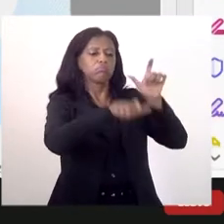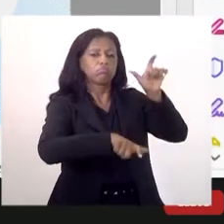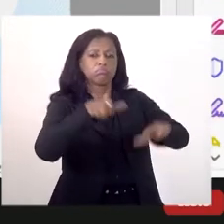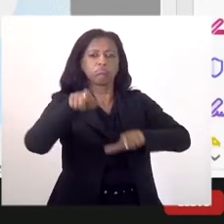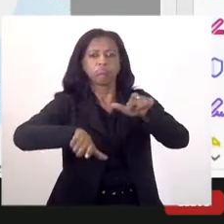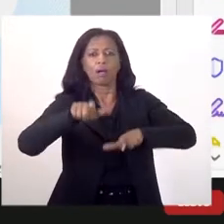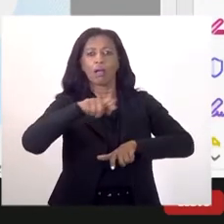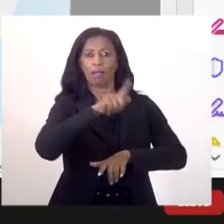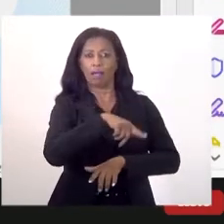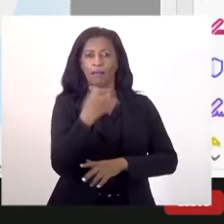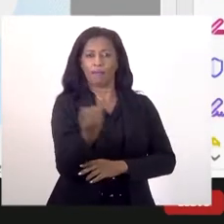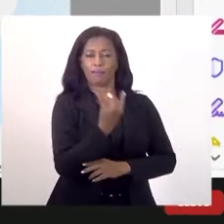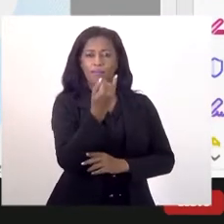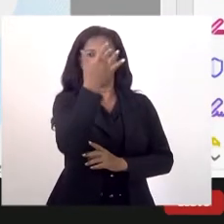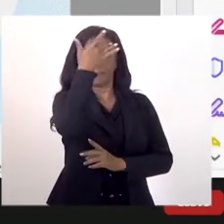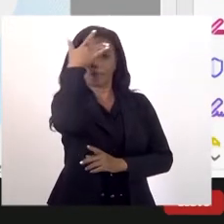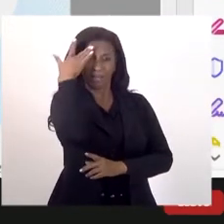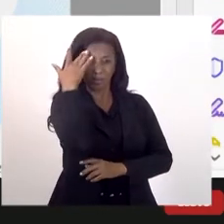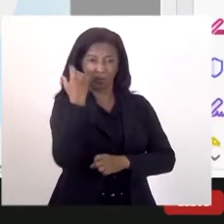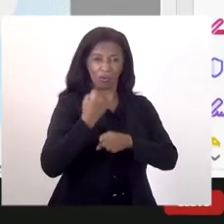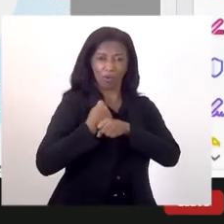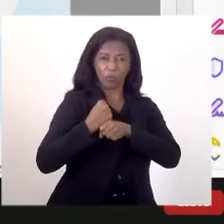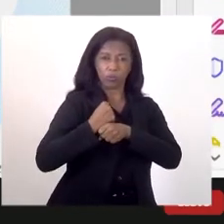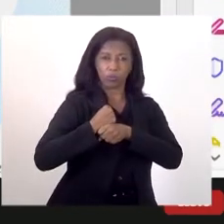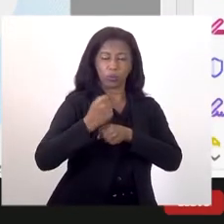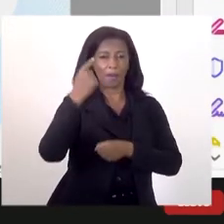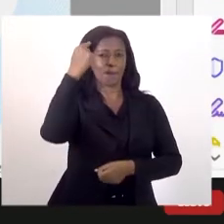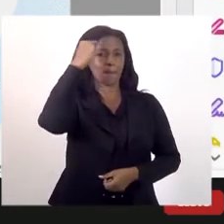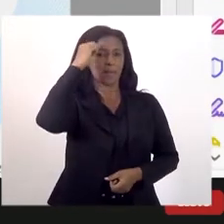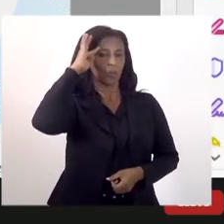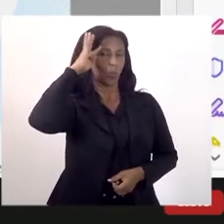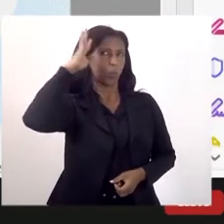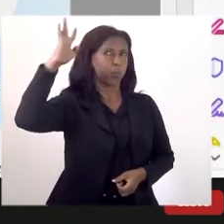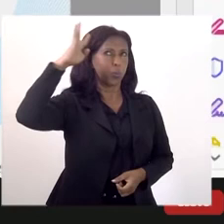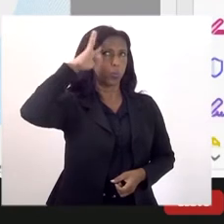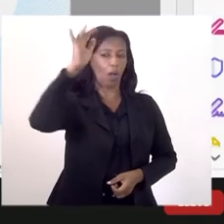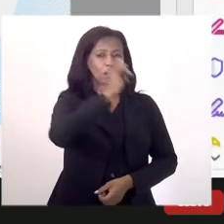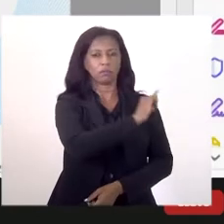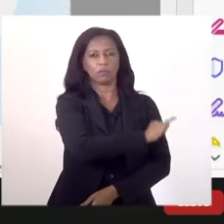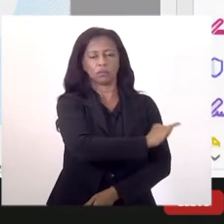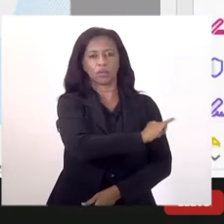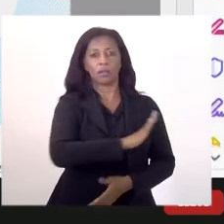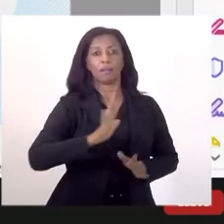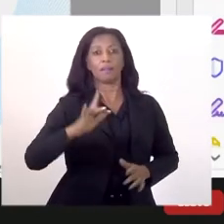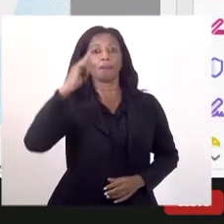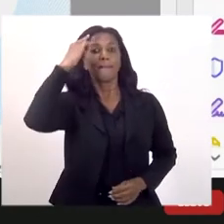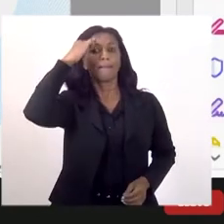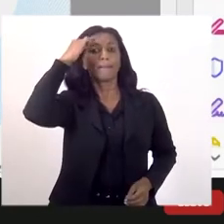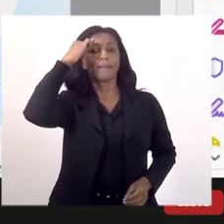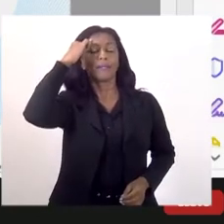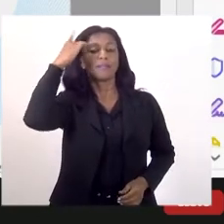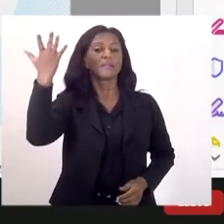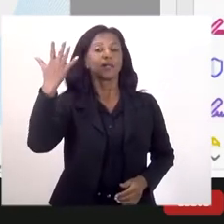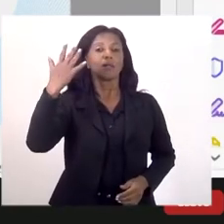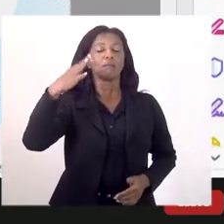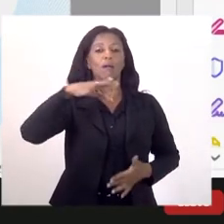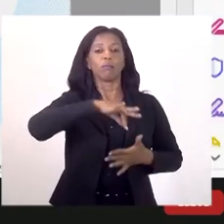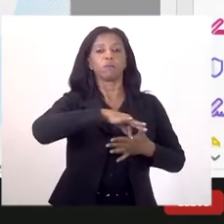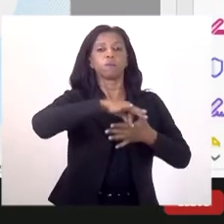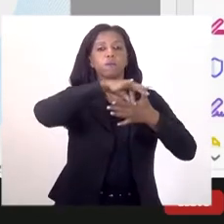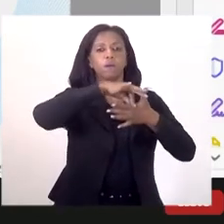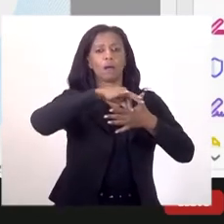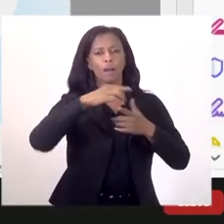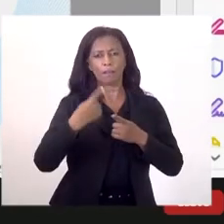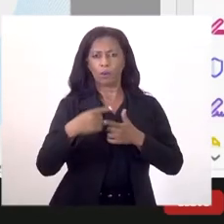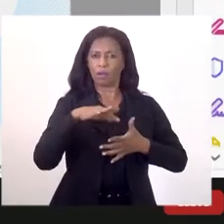personalidades são muito importantes, são aquelas pessoas que passaram anos pensando no Rio de Janeiro, mas o hub pensando nas representatividades. Por que